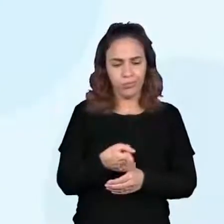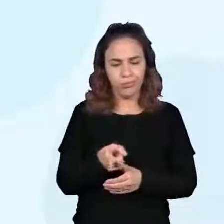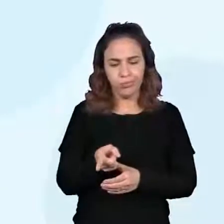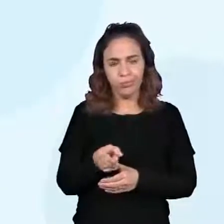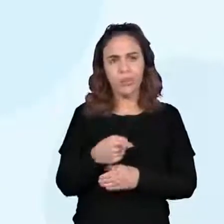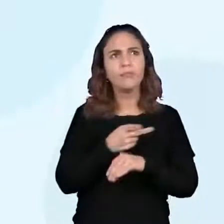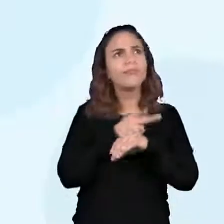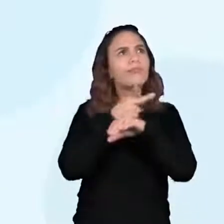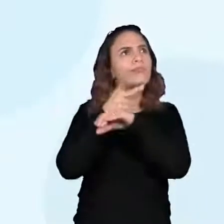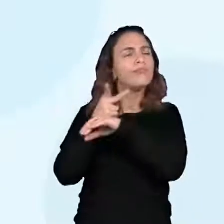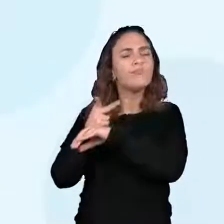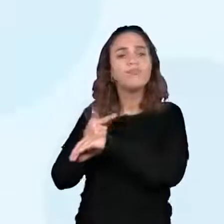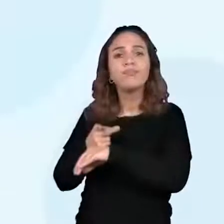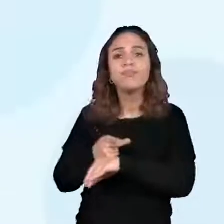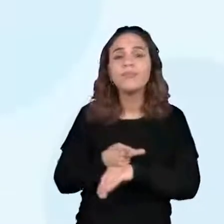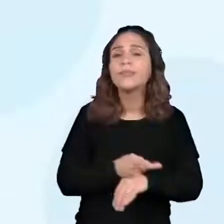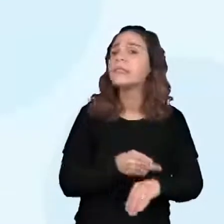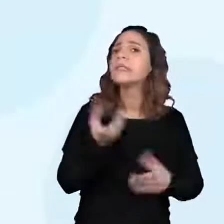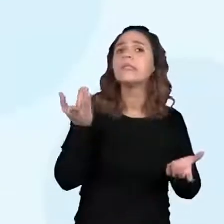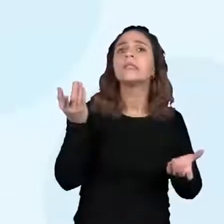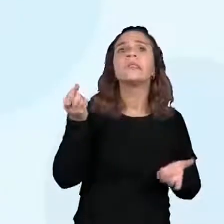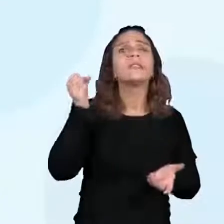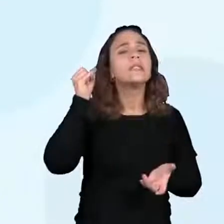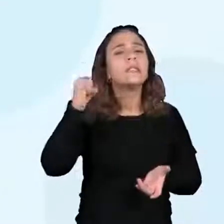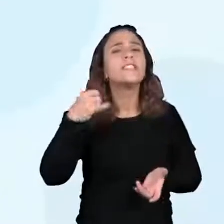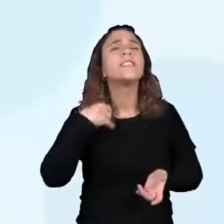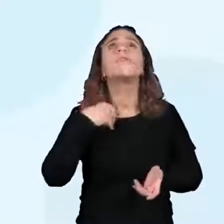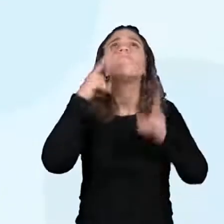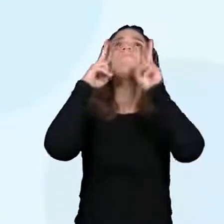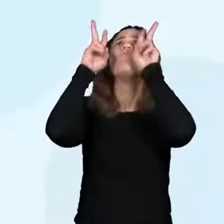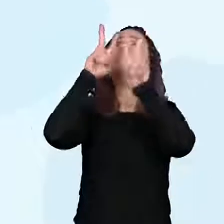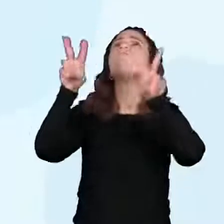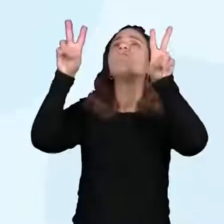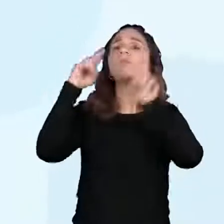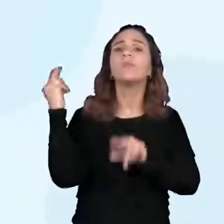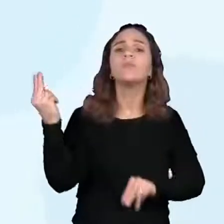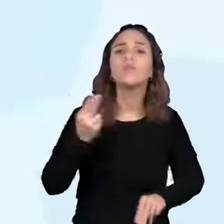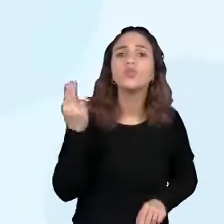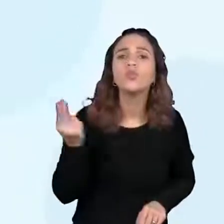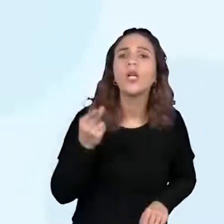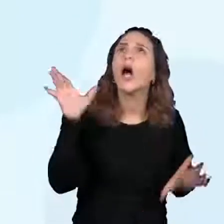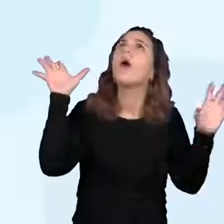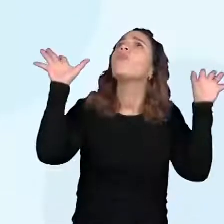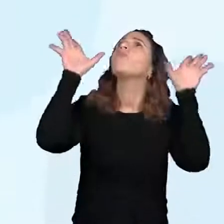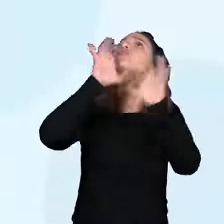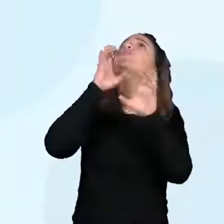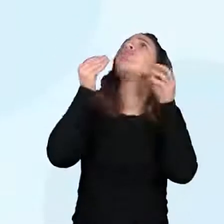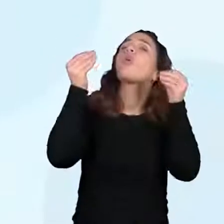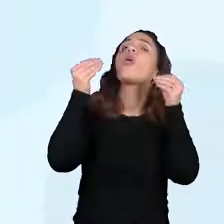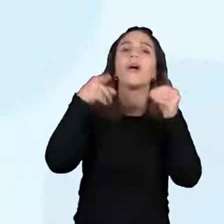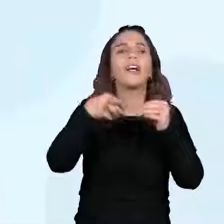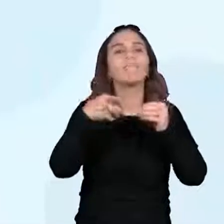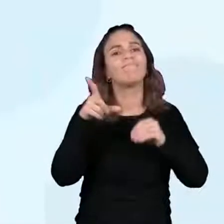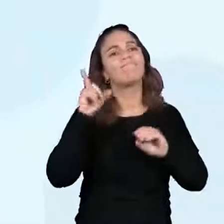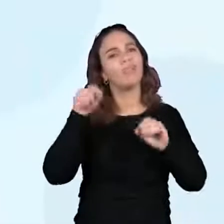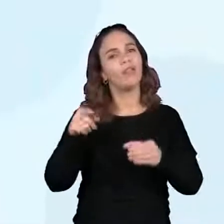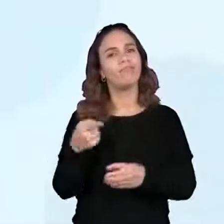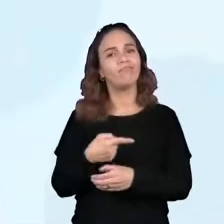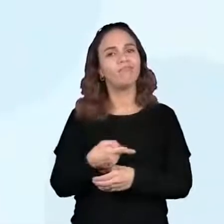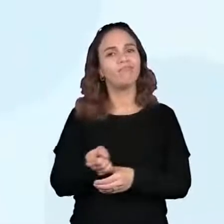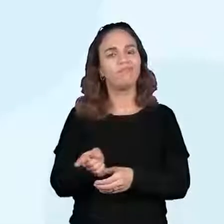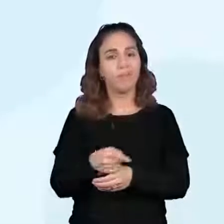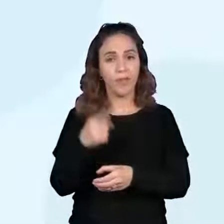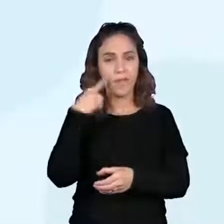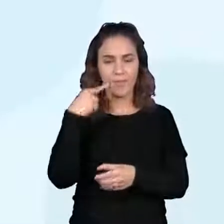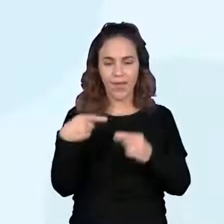orientar, mesmo quando não era possível observar os astros e o sol no céu. A bússola consiste numa